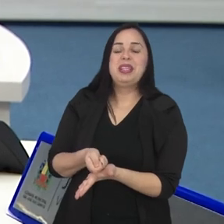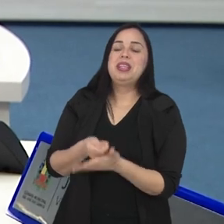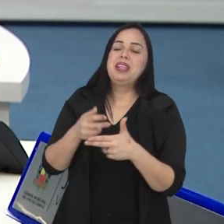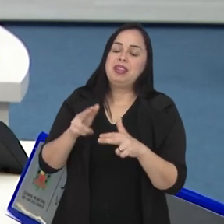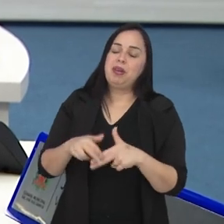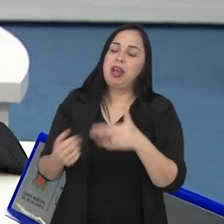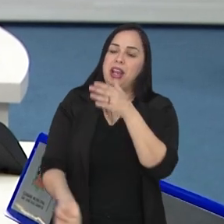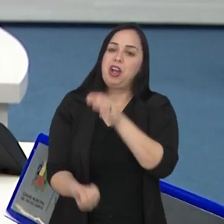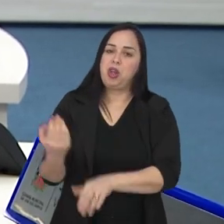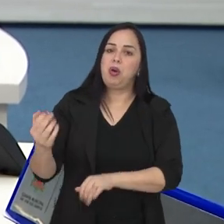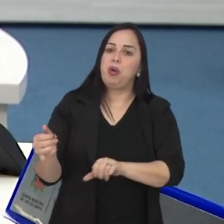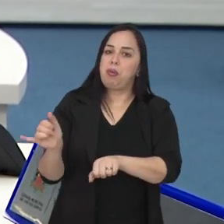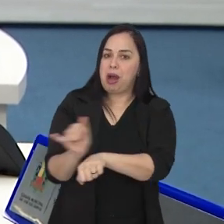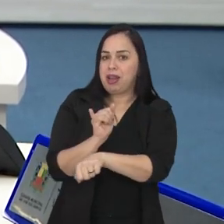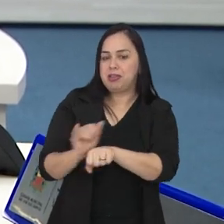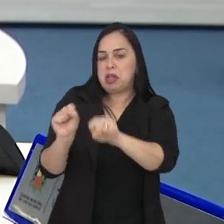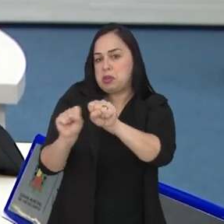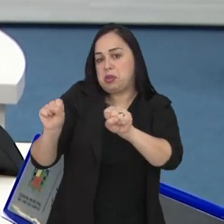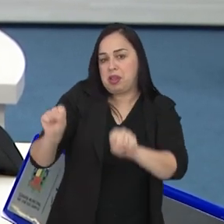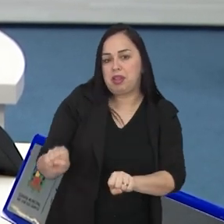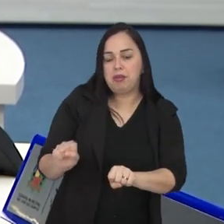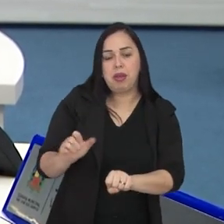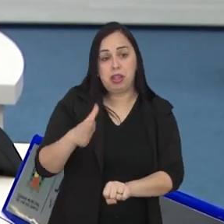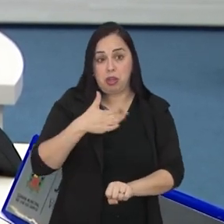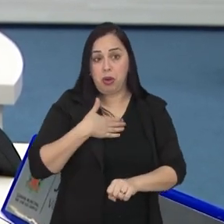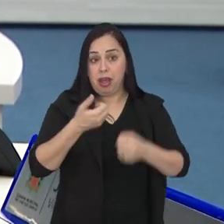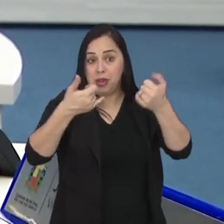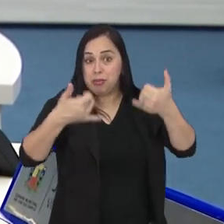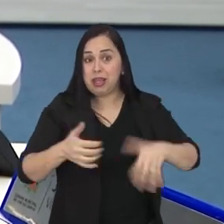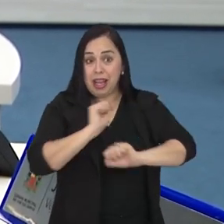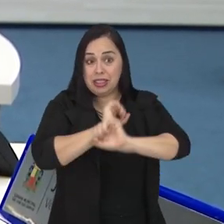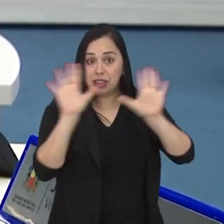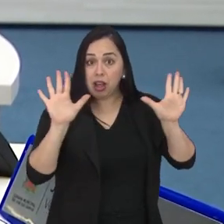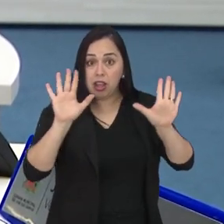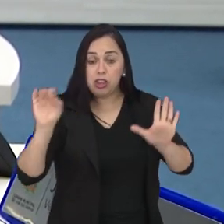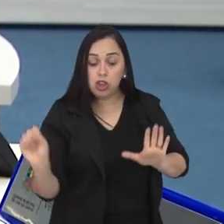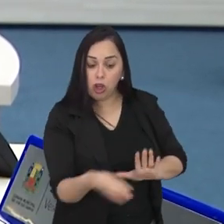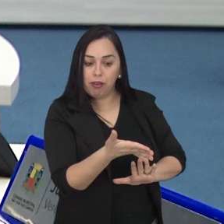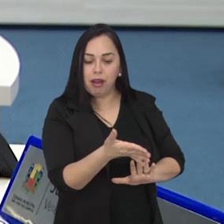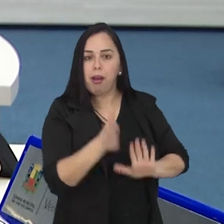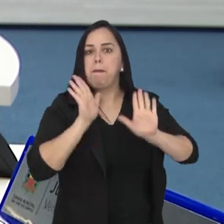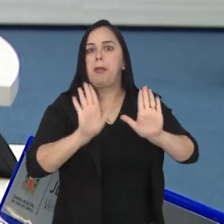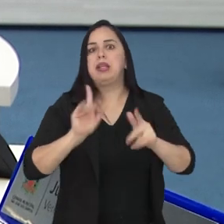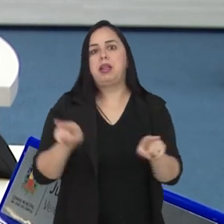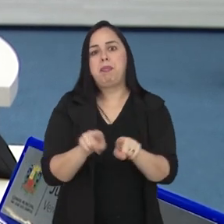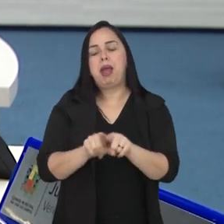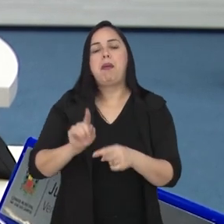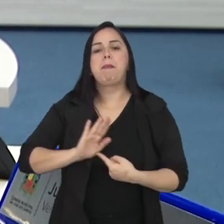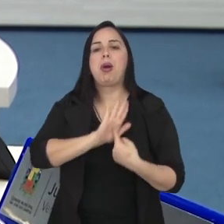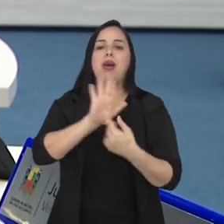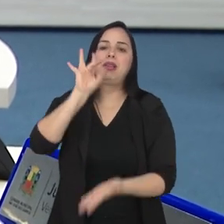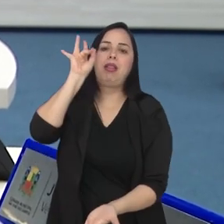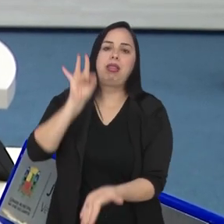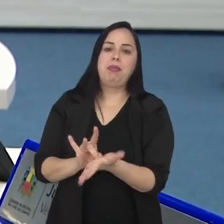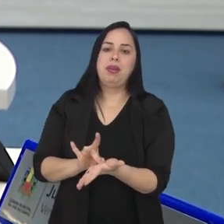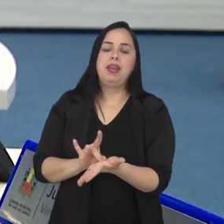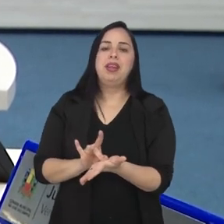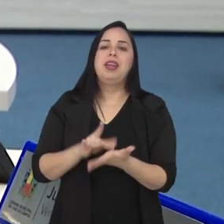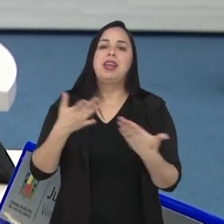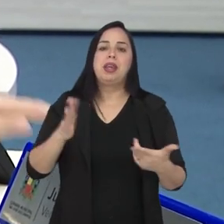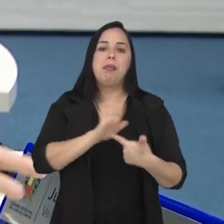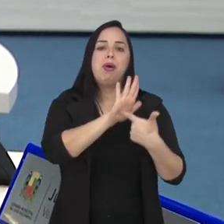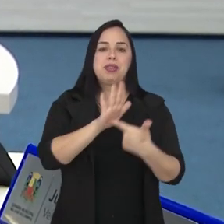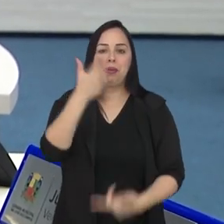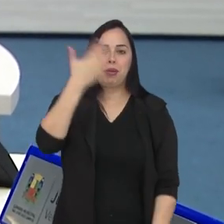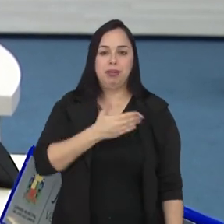isso, ele implantou e, de fato, o que eu quero deixar bem claro, não só a modernização, mas também a transparência que ganhou